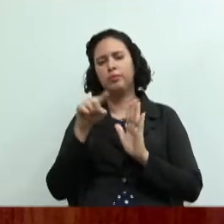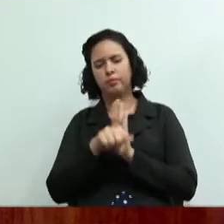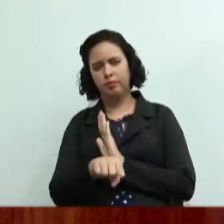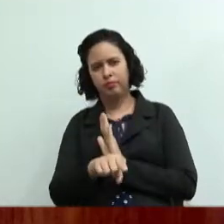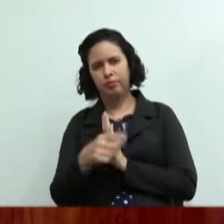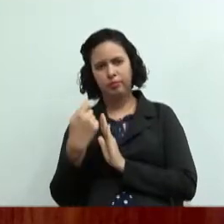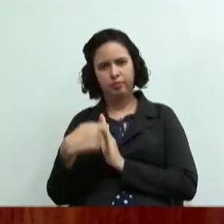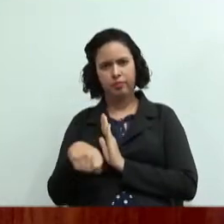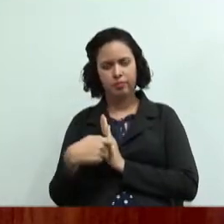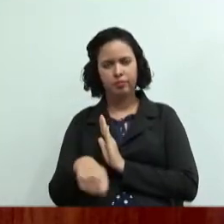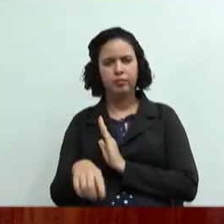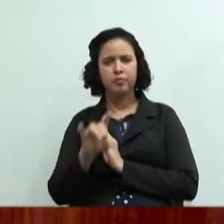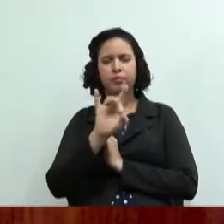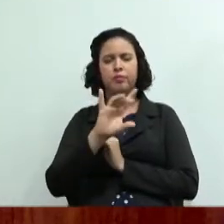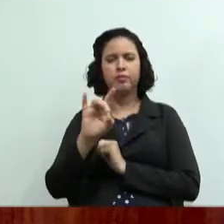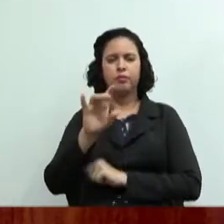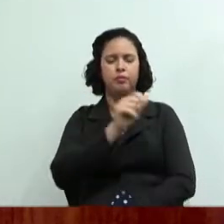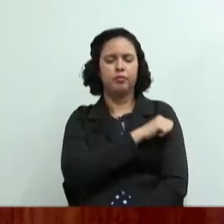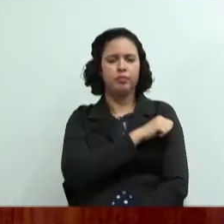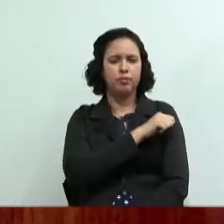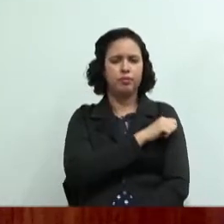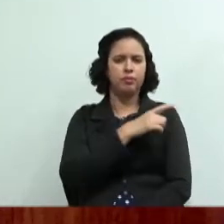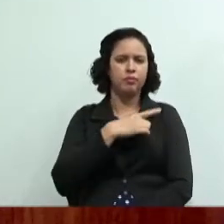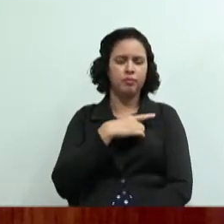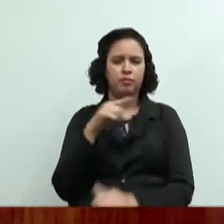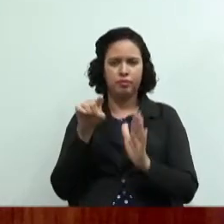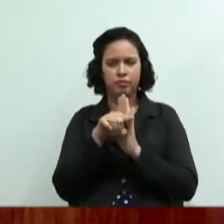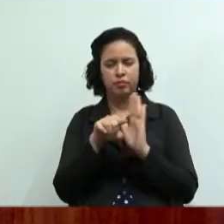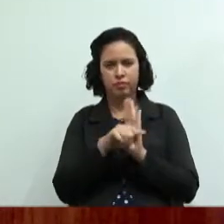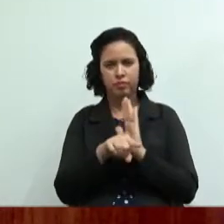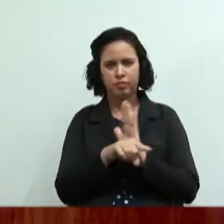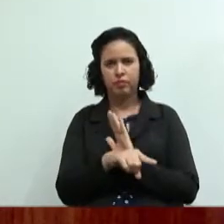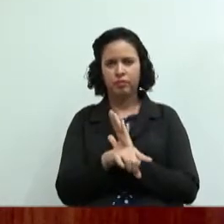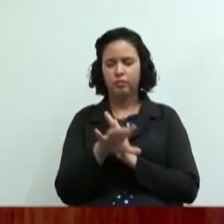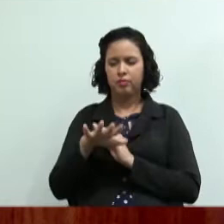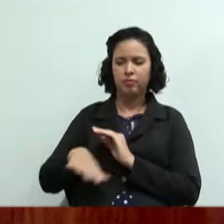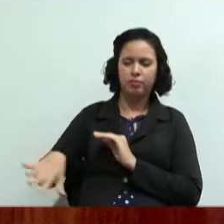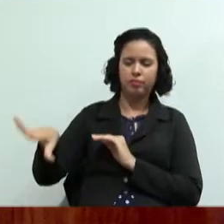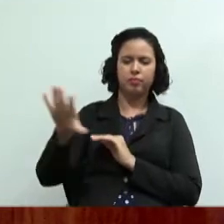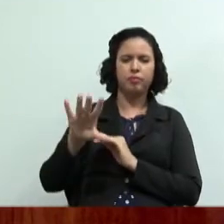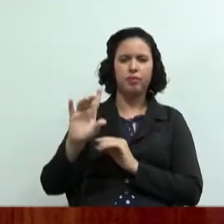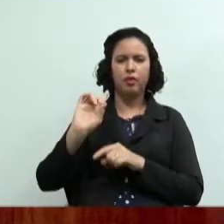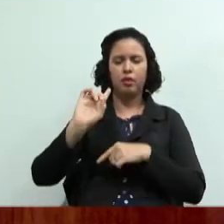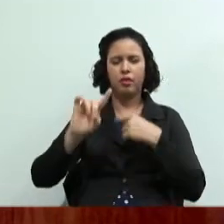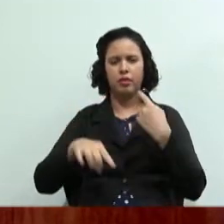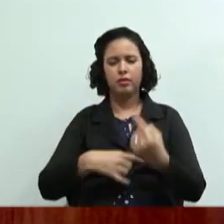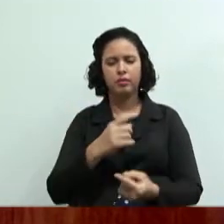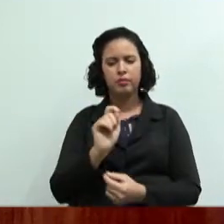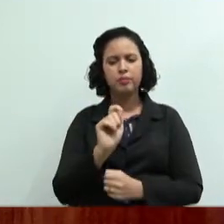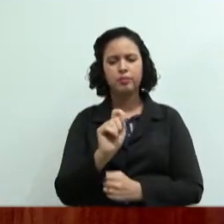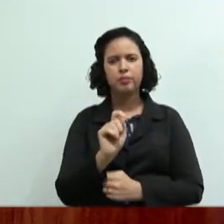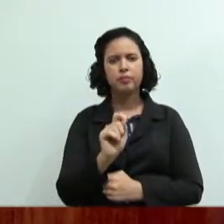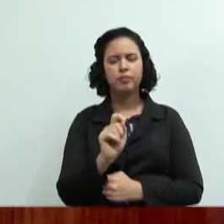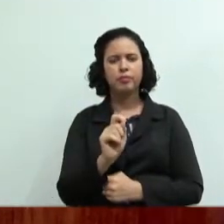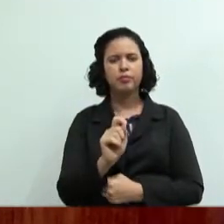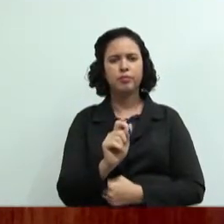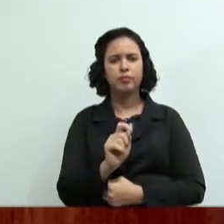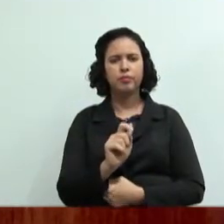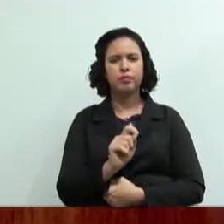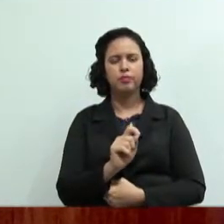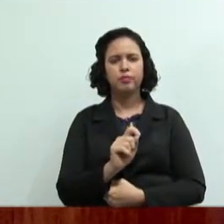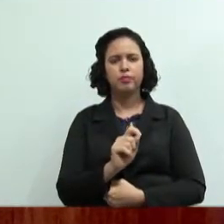e cada aluno vai sair com seus questionários fazendo as perguntas na região depois de fazer as perguntas